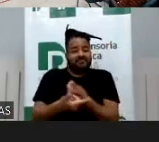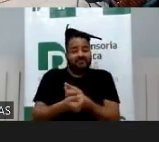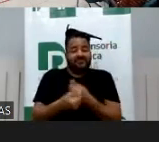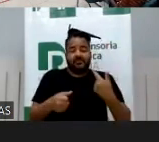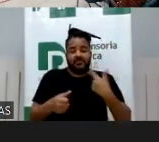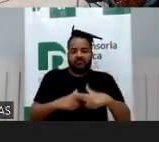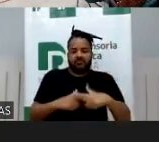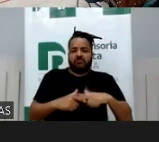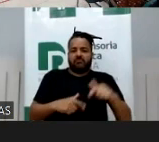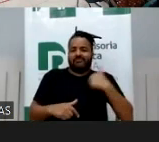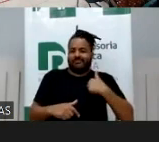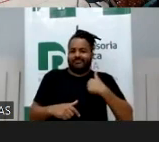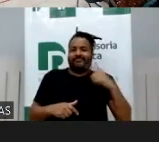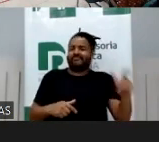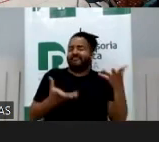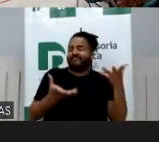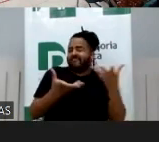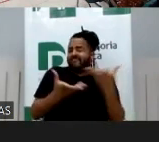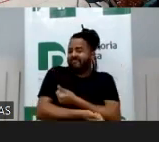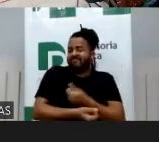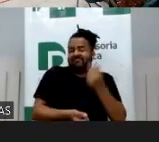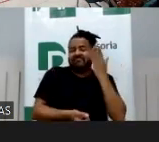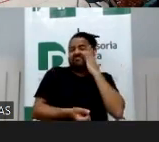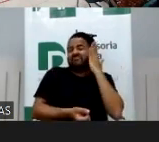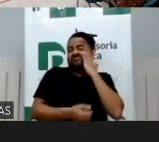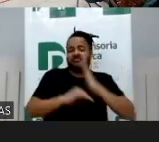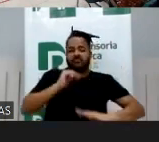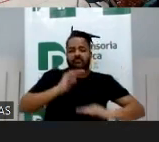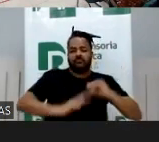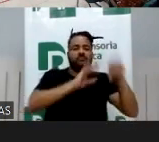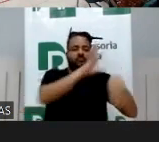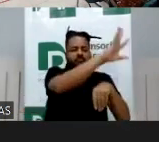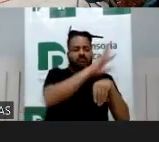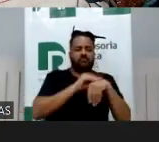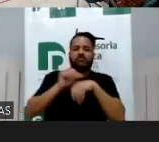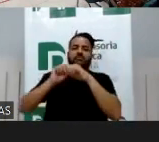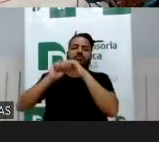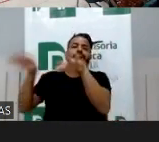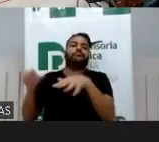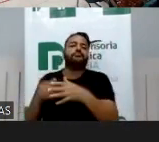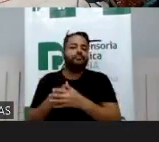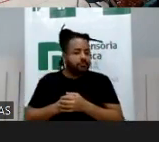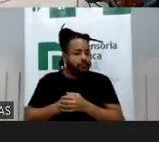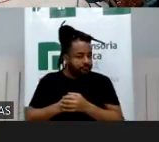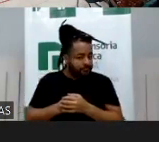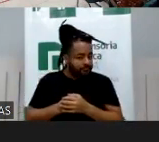pra mim. Ela é tão talentosa, ela faz uma coisa tão linda, eu vou lá e divulgo. Mas...